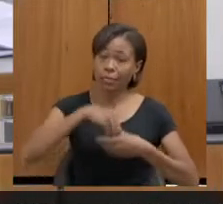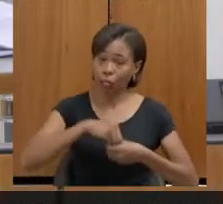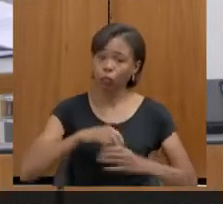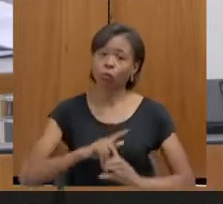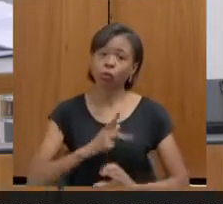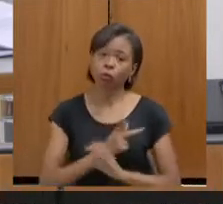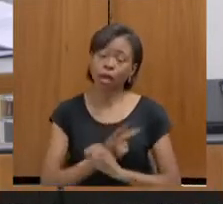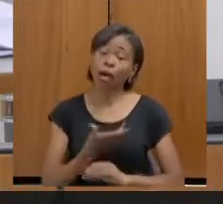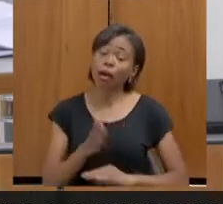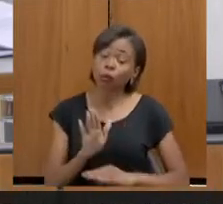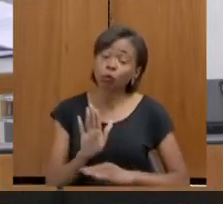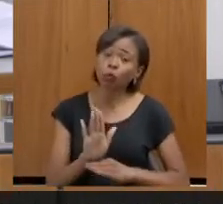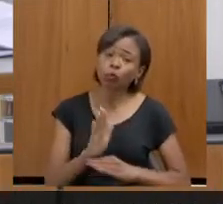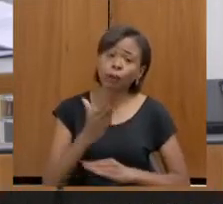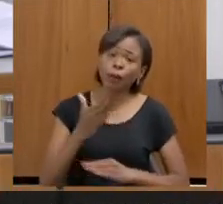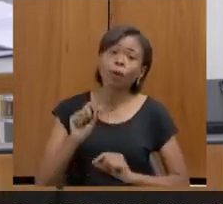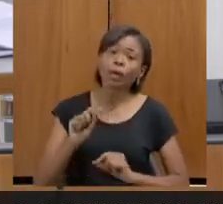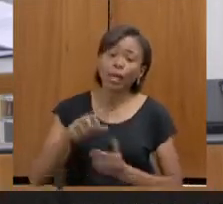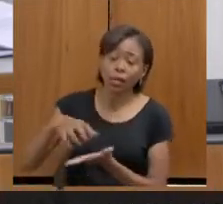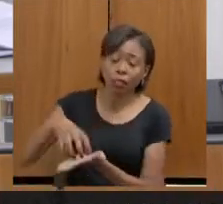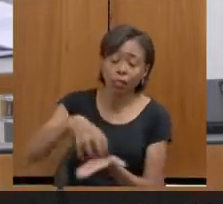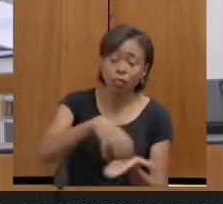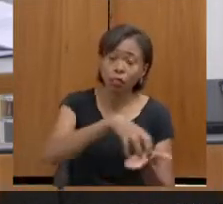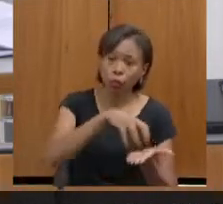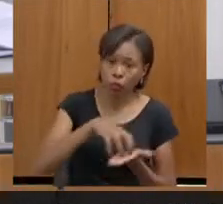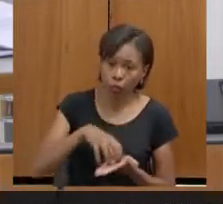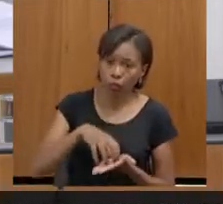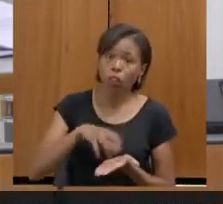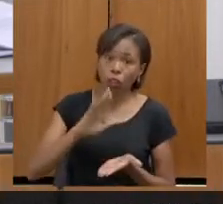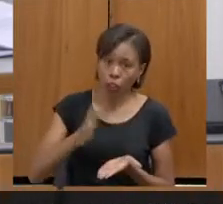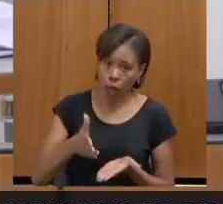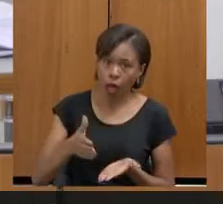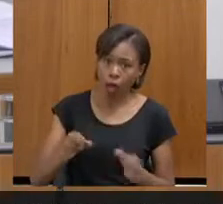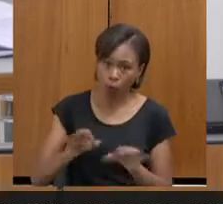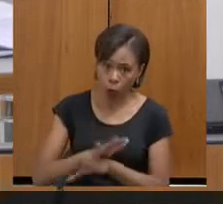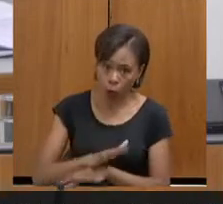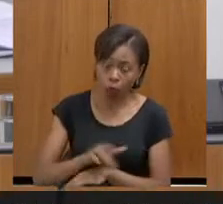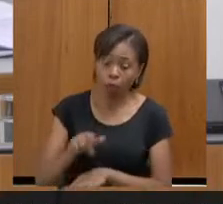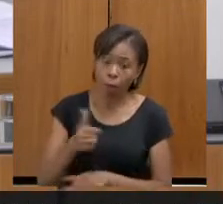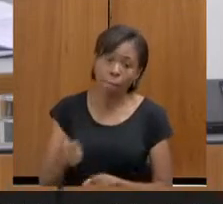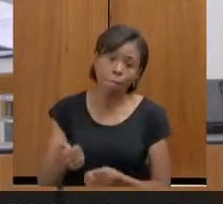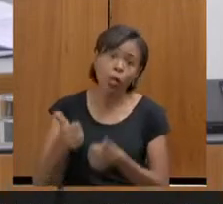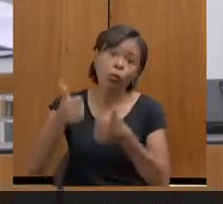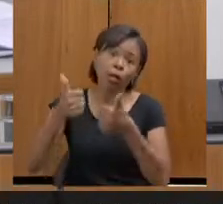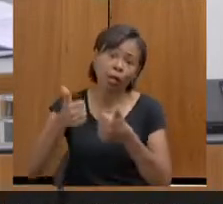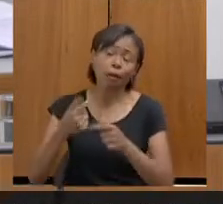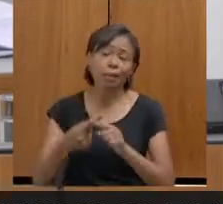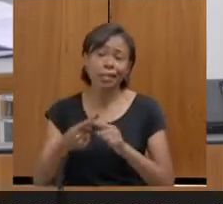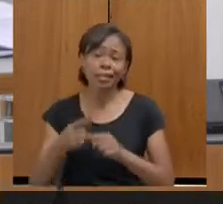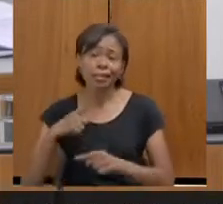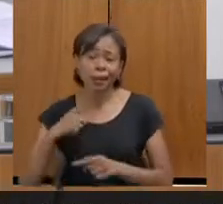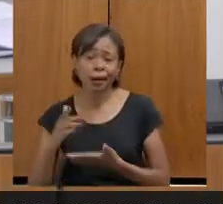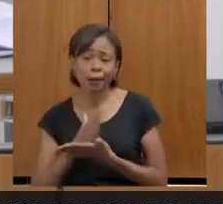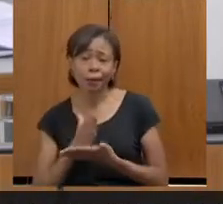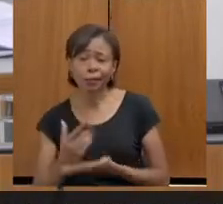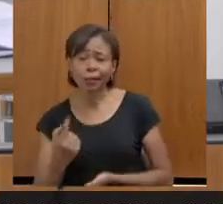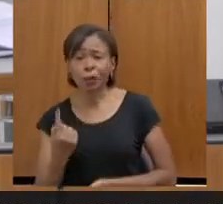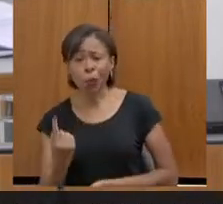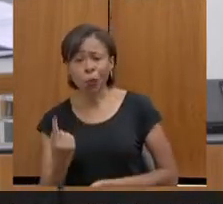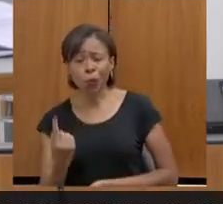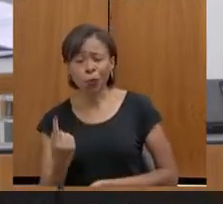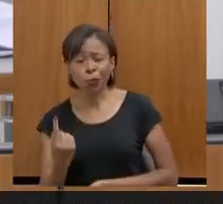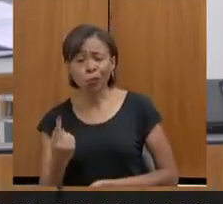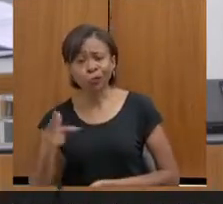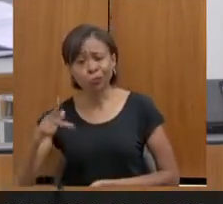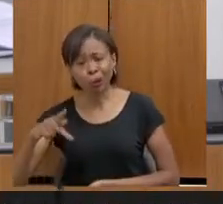melhorar as unidades existentes, considerando que nós temos unidade ali, nível 1, nós temos unidade nível 2, nós temos várias em nível 3,